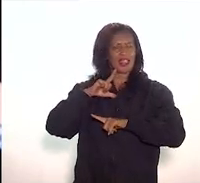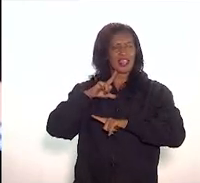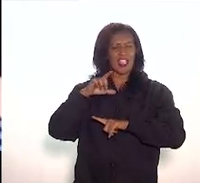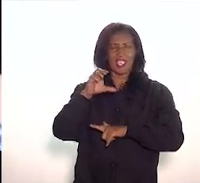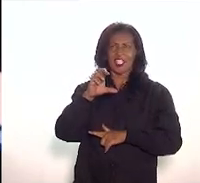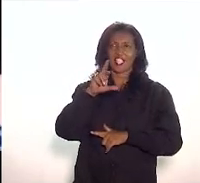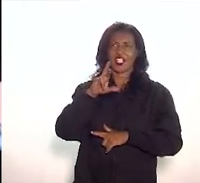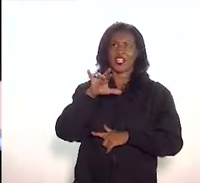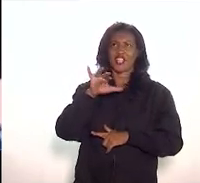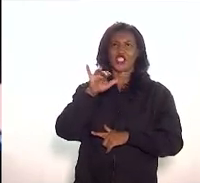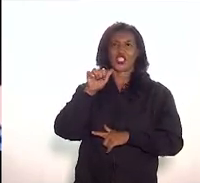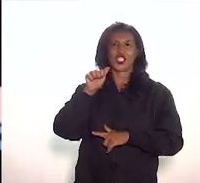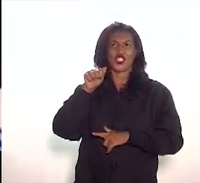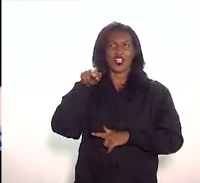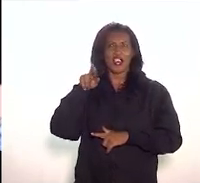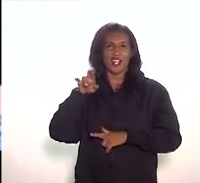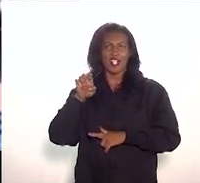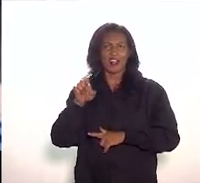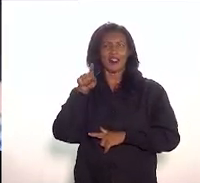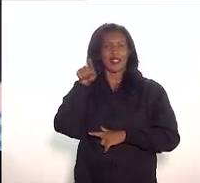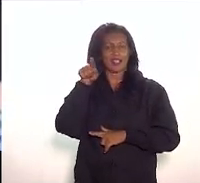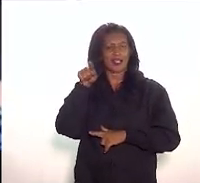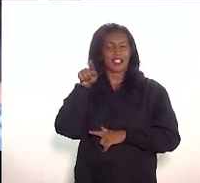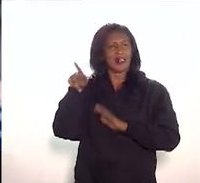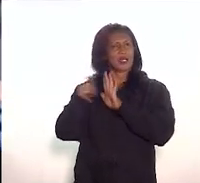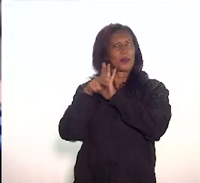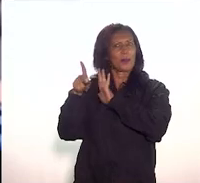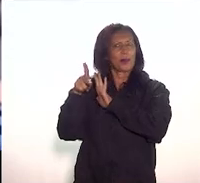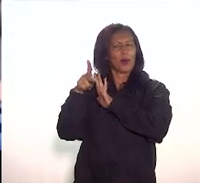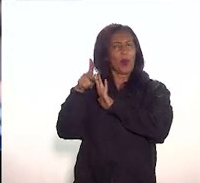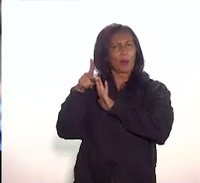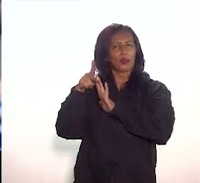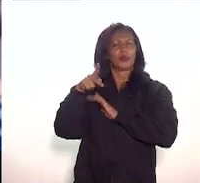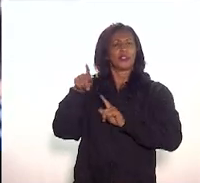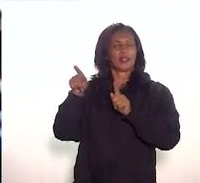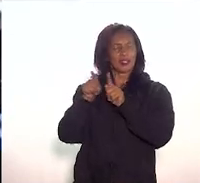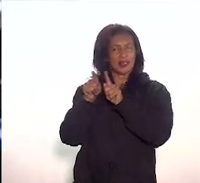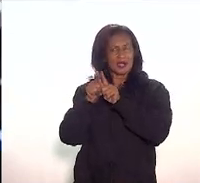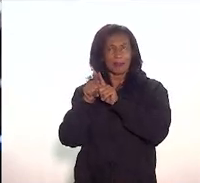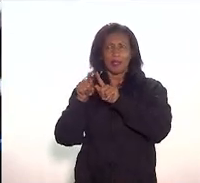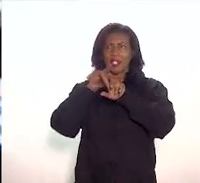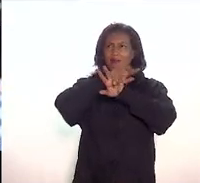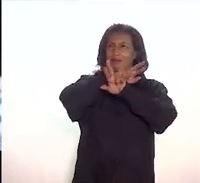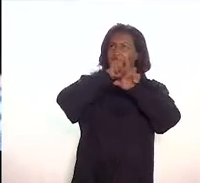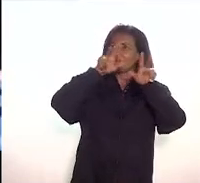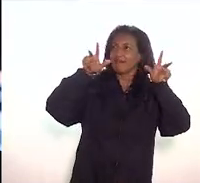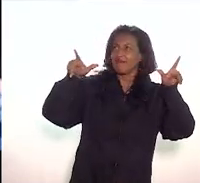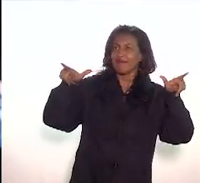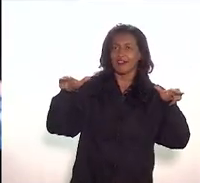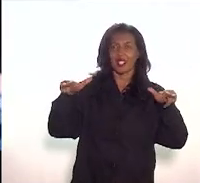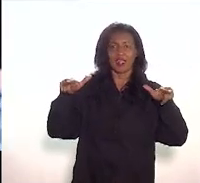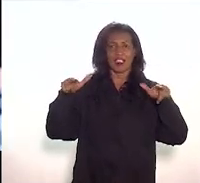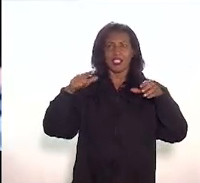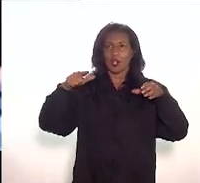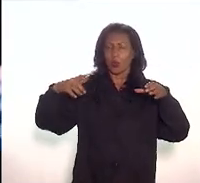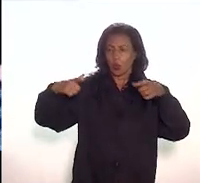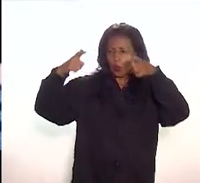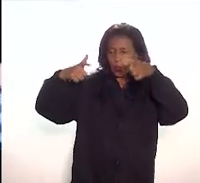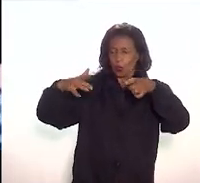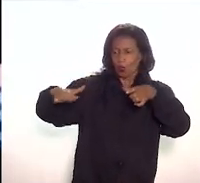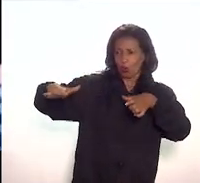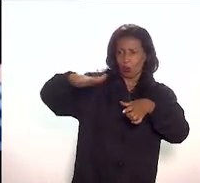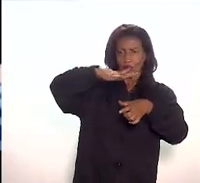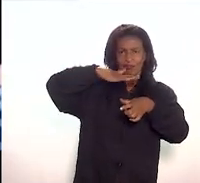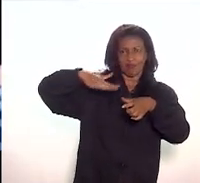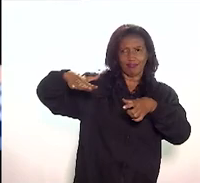Primeiro prédio de uma religião laica construída com a proclamação da República. Então, esse espaço condensa a narrativa da